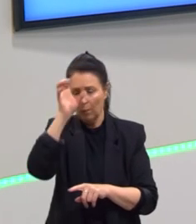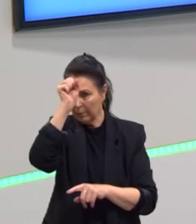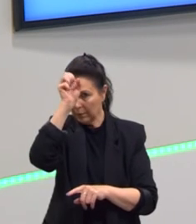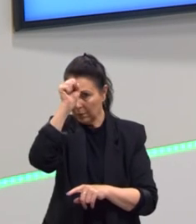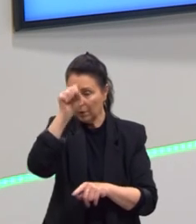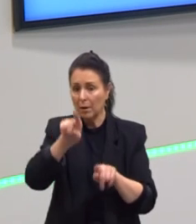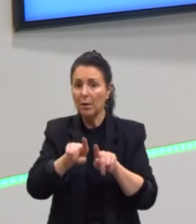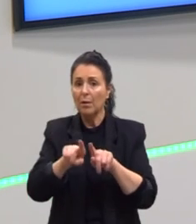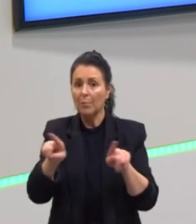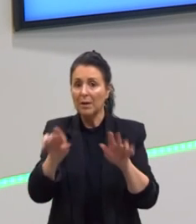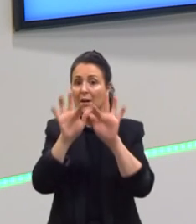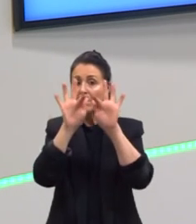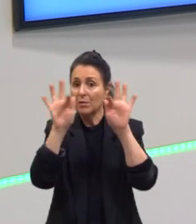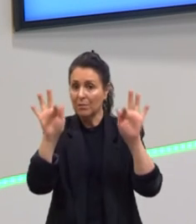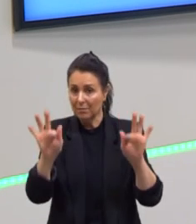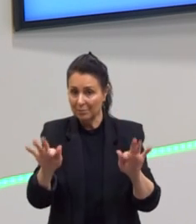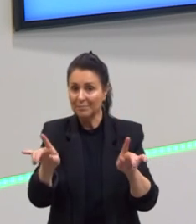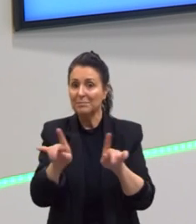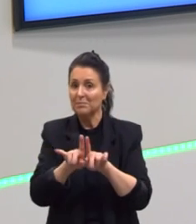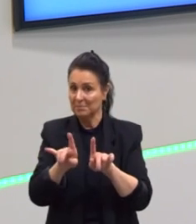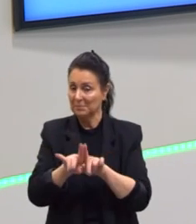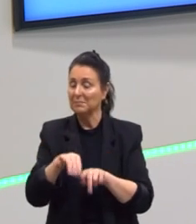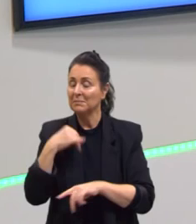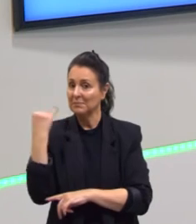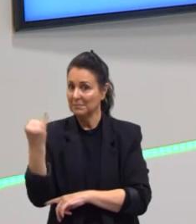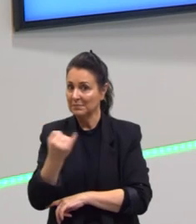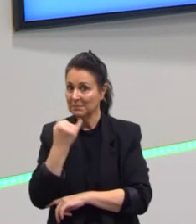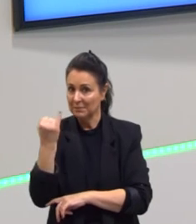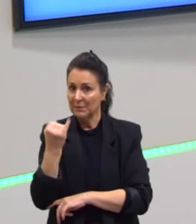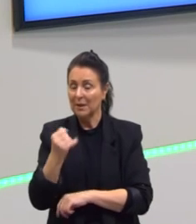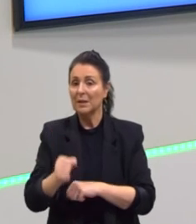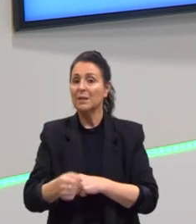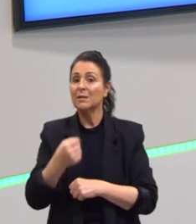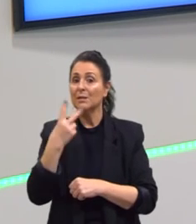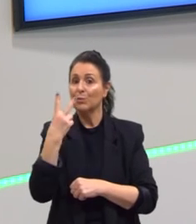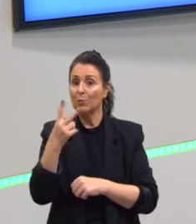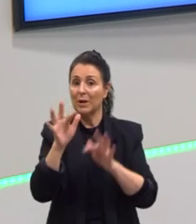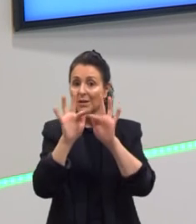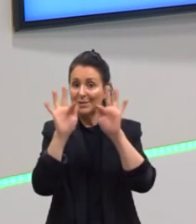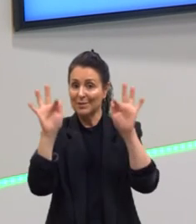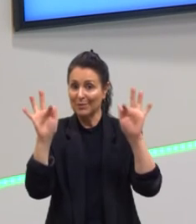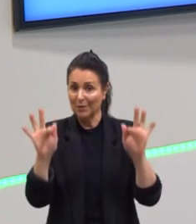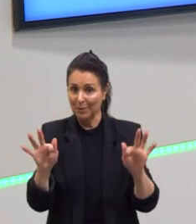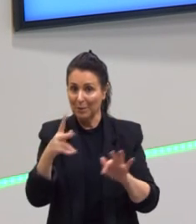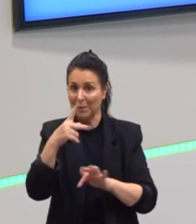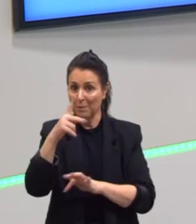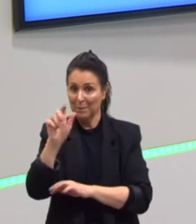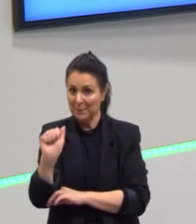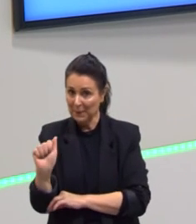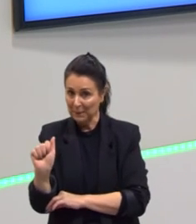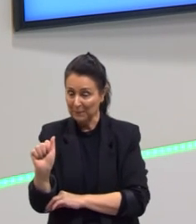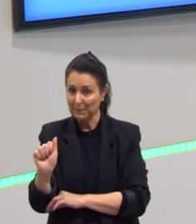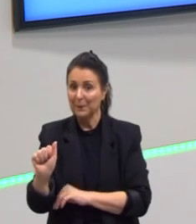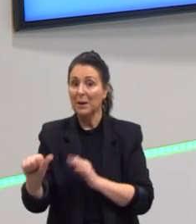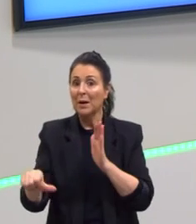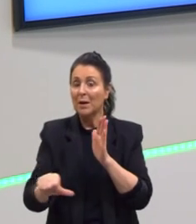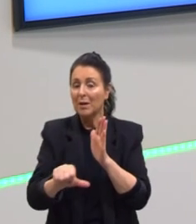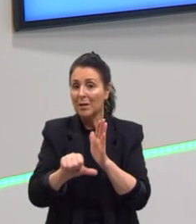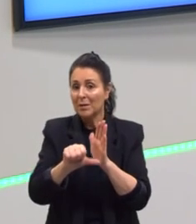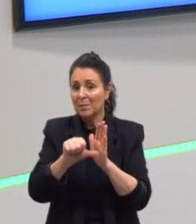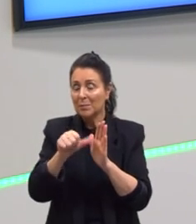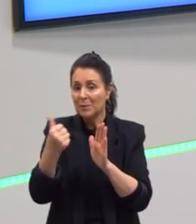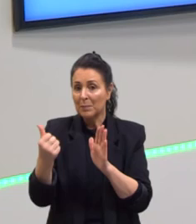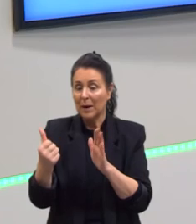as fórmulas elas também são essenciais e são duas fórmulas para a PA a primeira é a